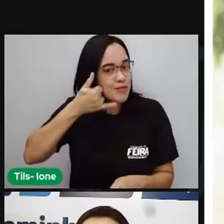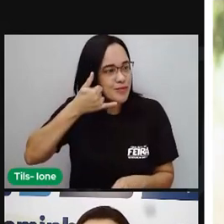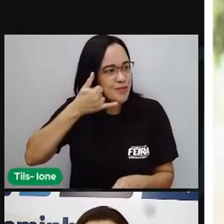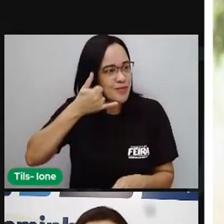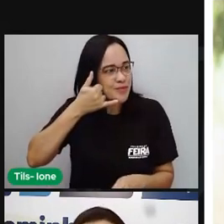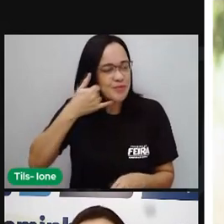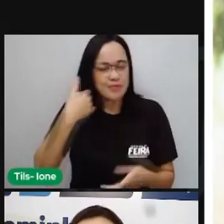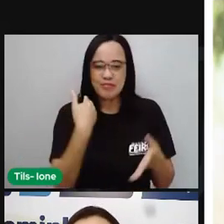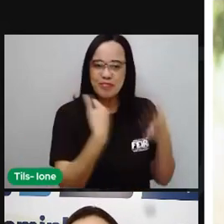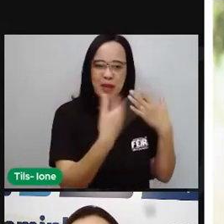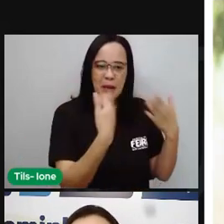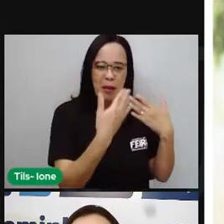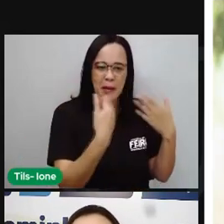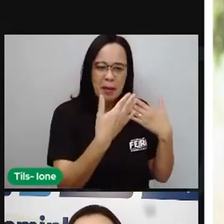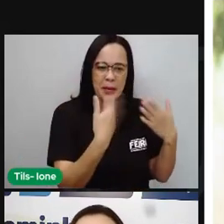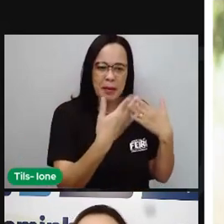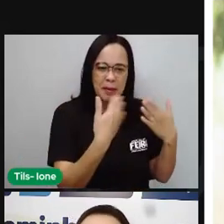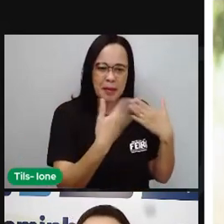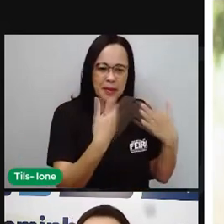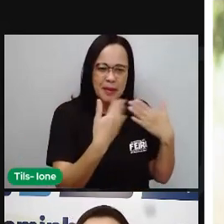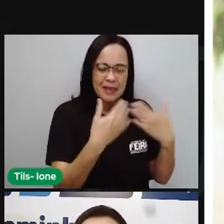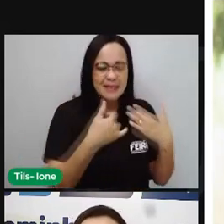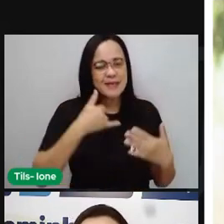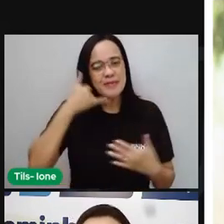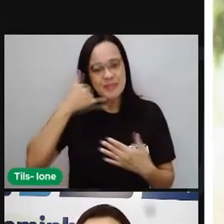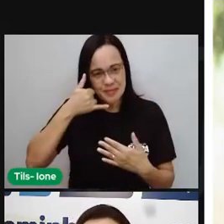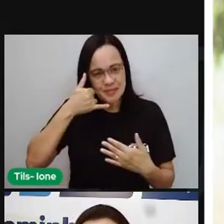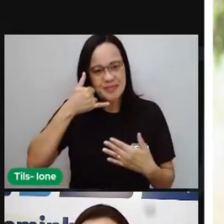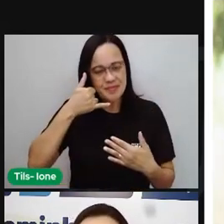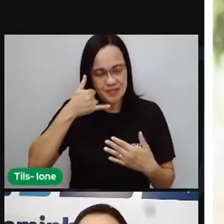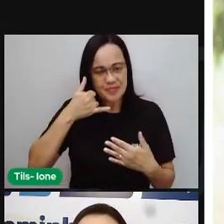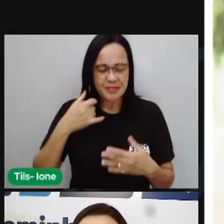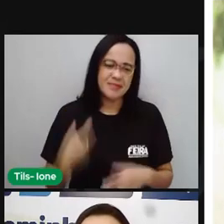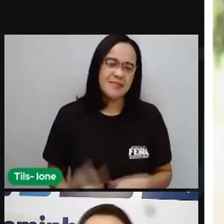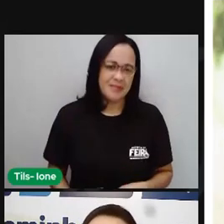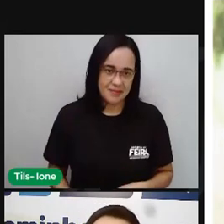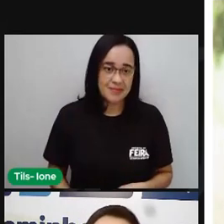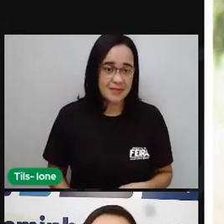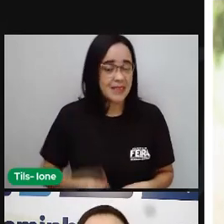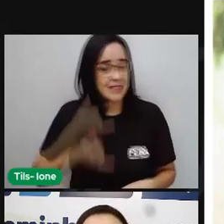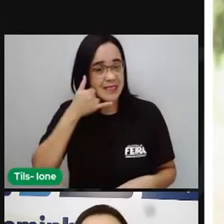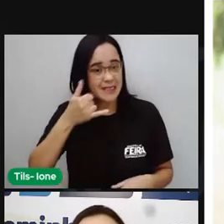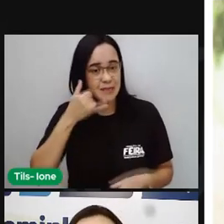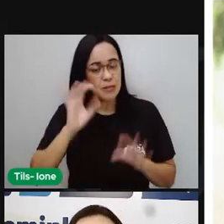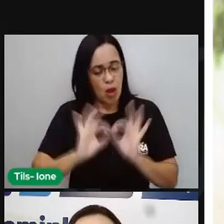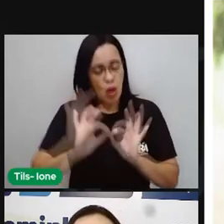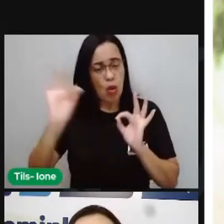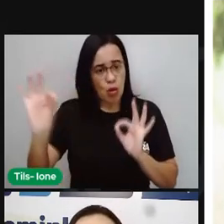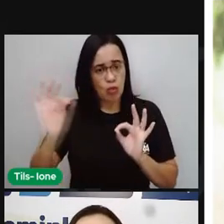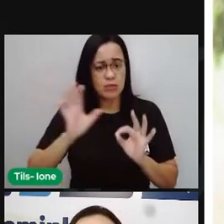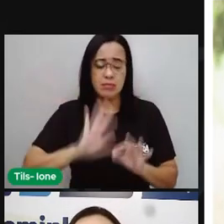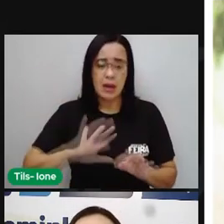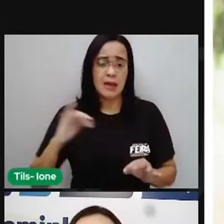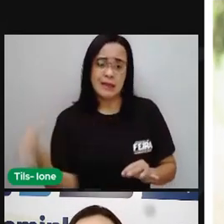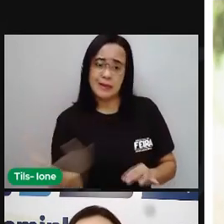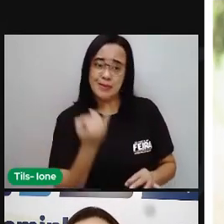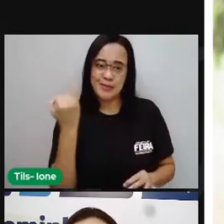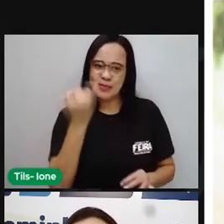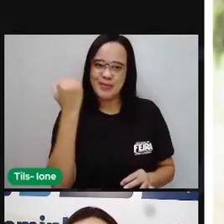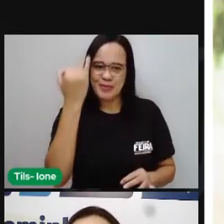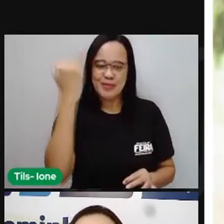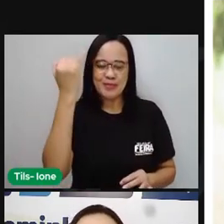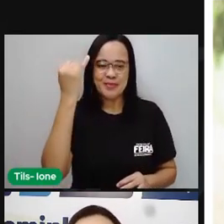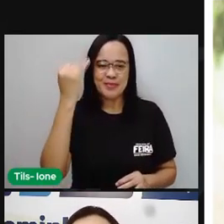tecnológicos também para que a presença, ela aconteça, mesmo que a distância é algo importante. Simboliza